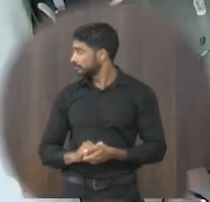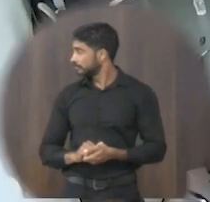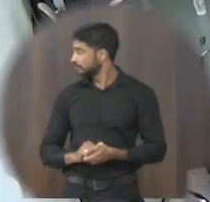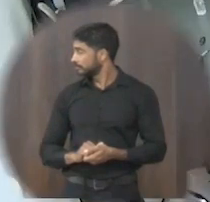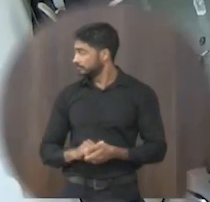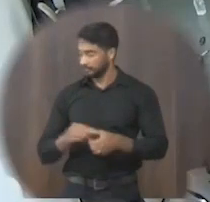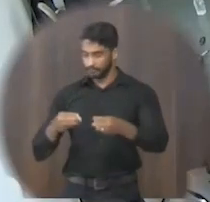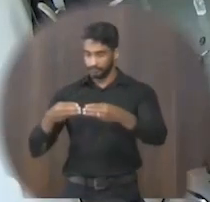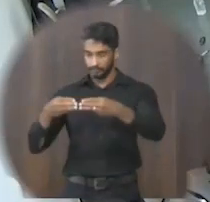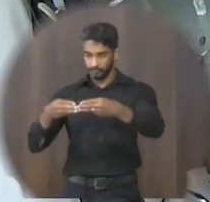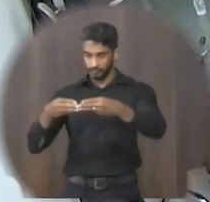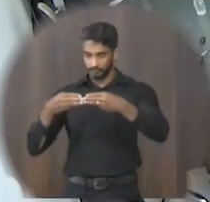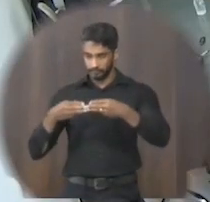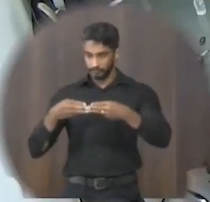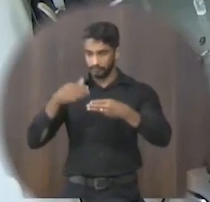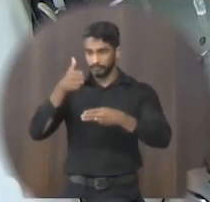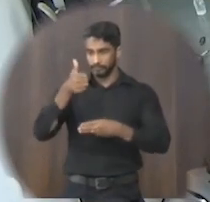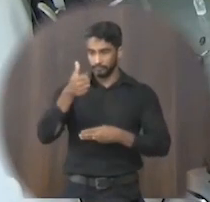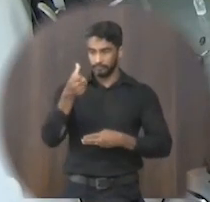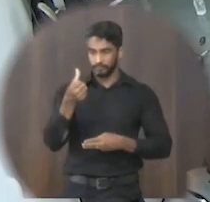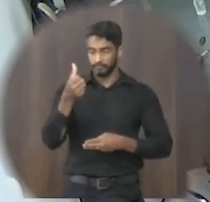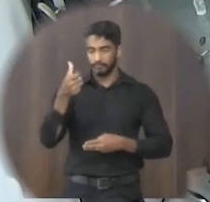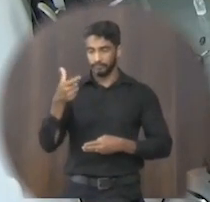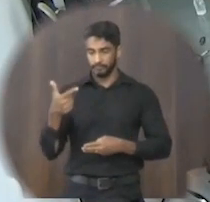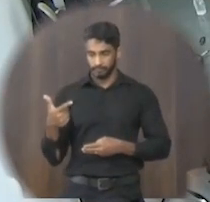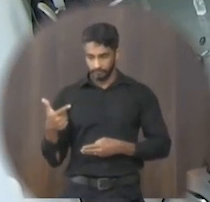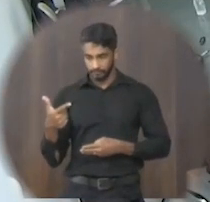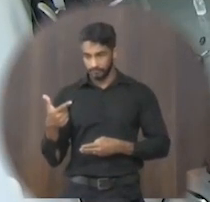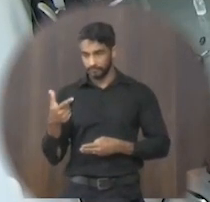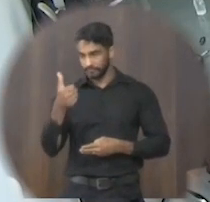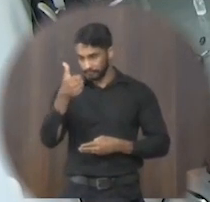moção 126 2021